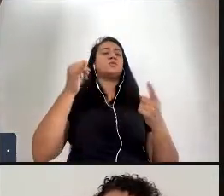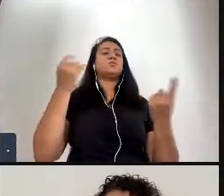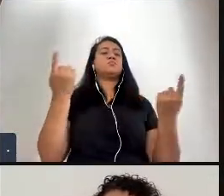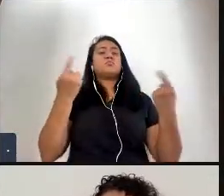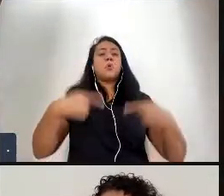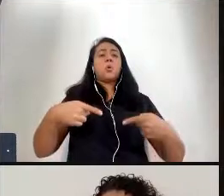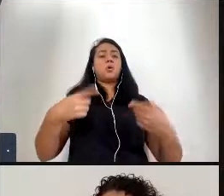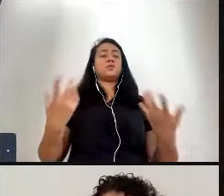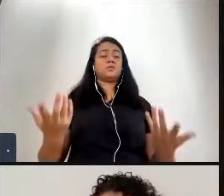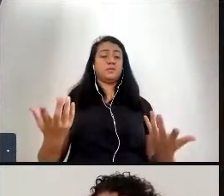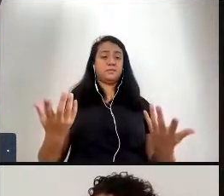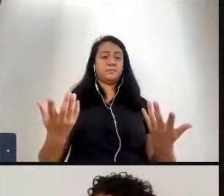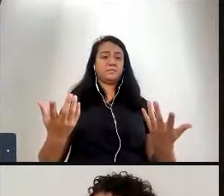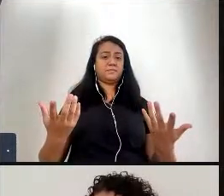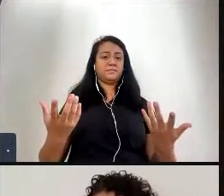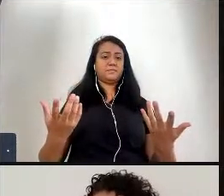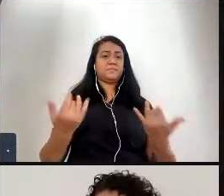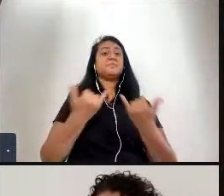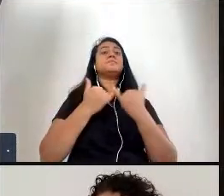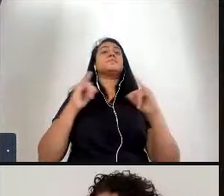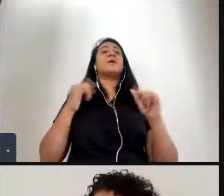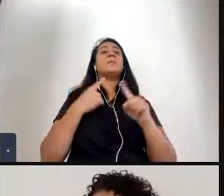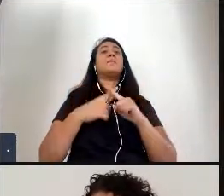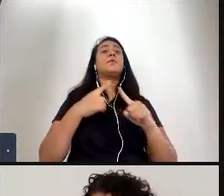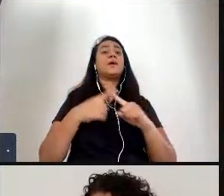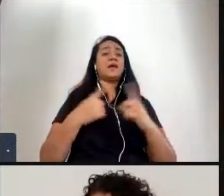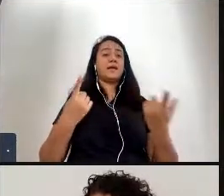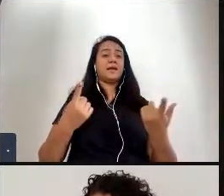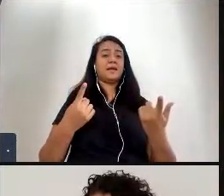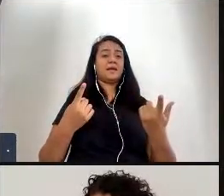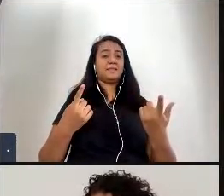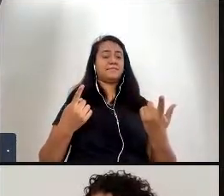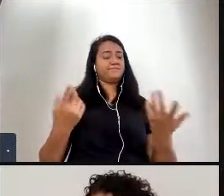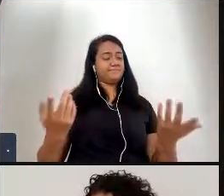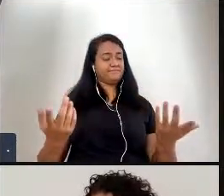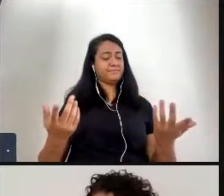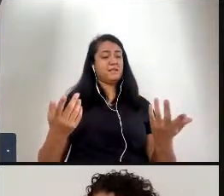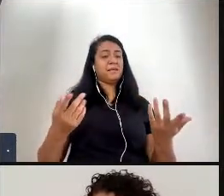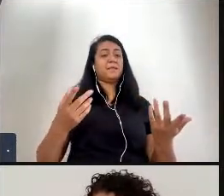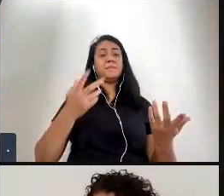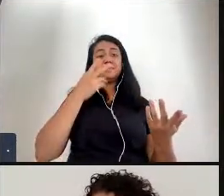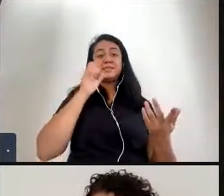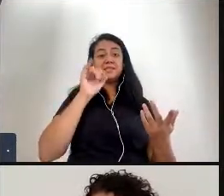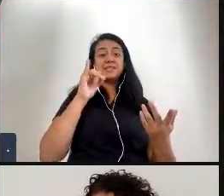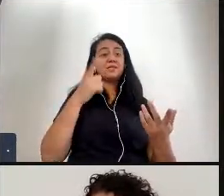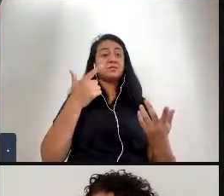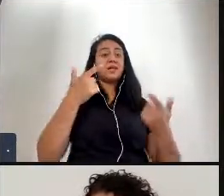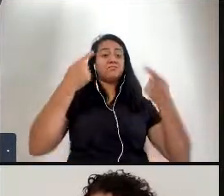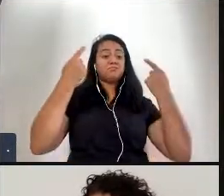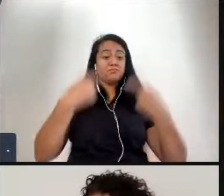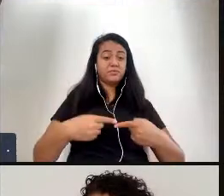por definição se não houver conflito está no termo democracia então é essa a